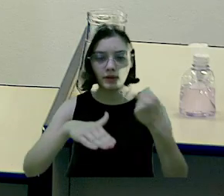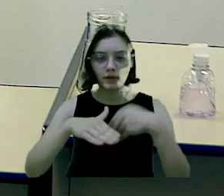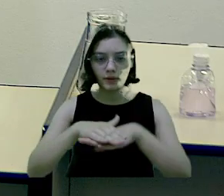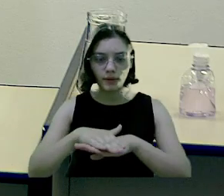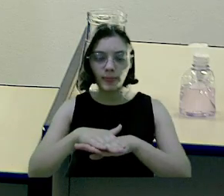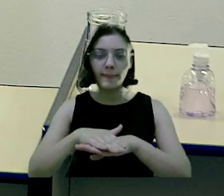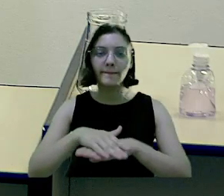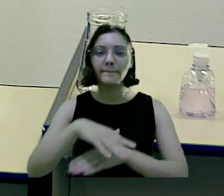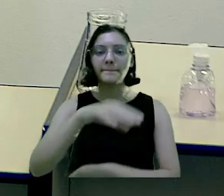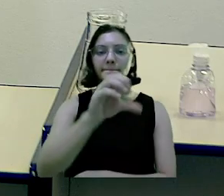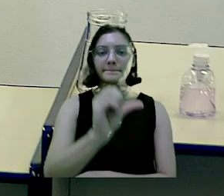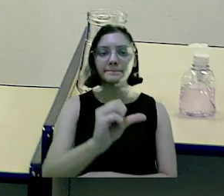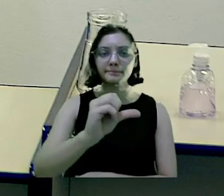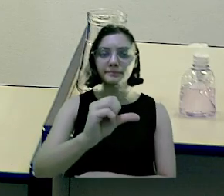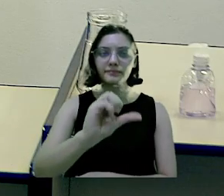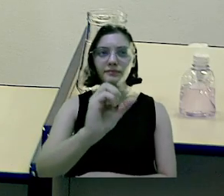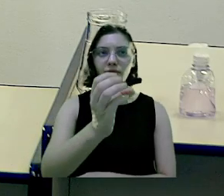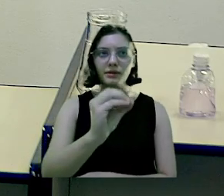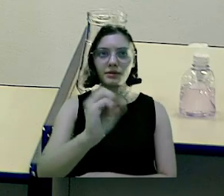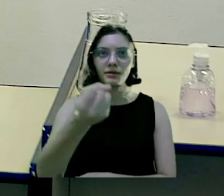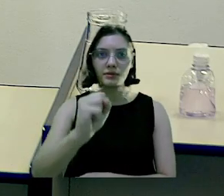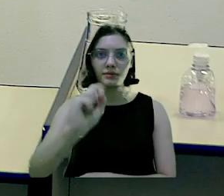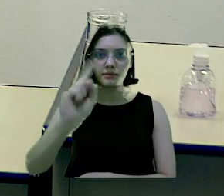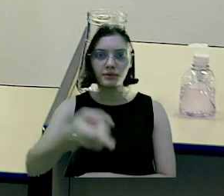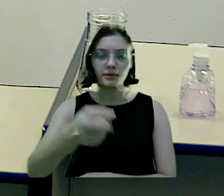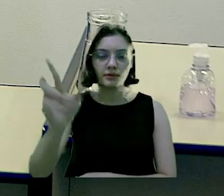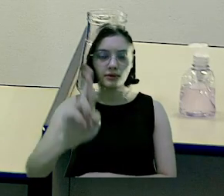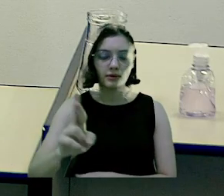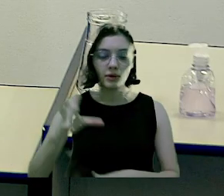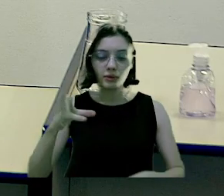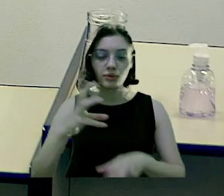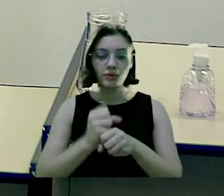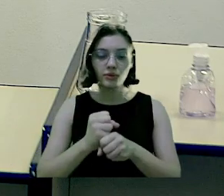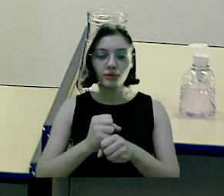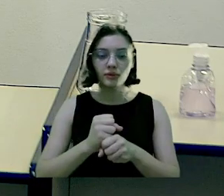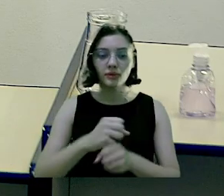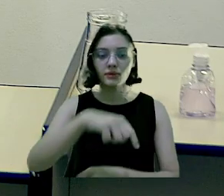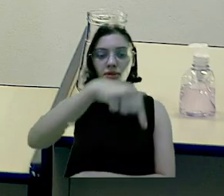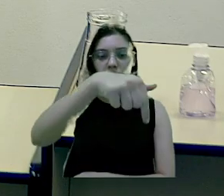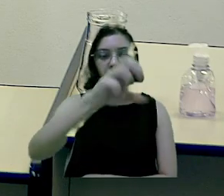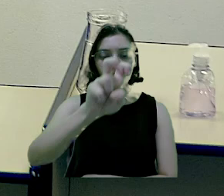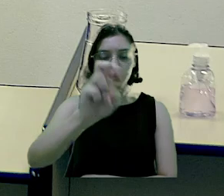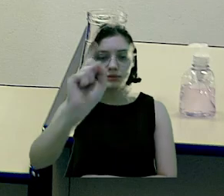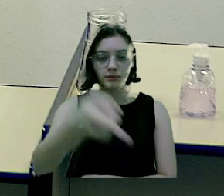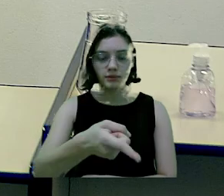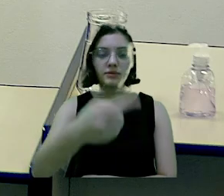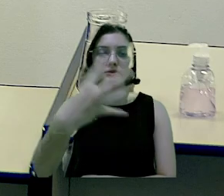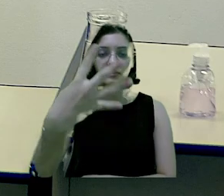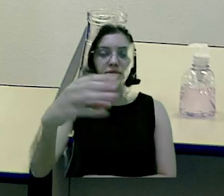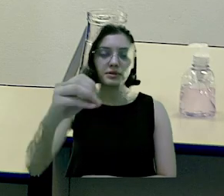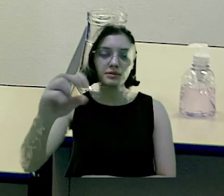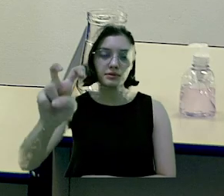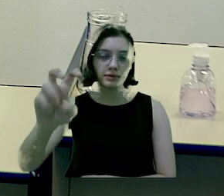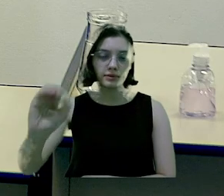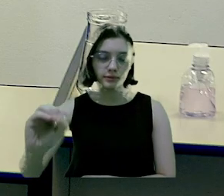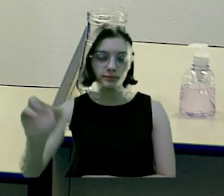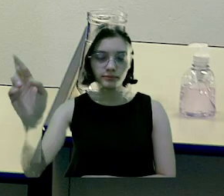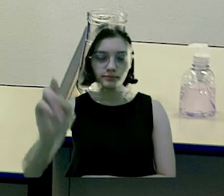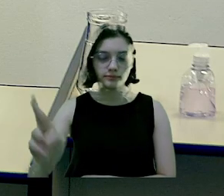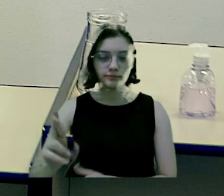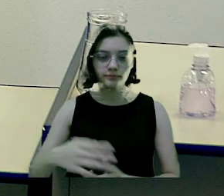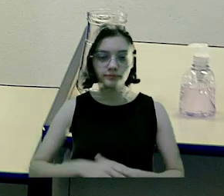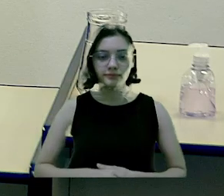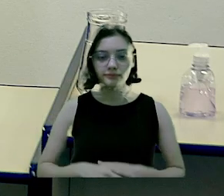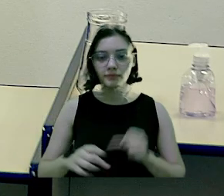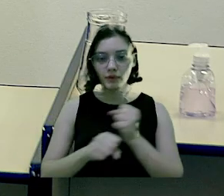reserva de contingência, R$ 608.000,00, total R 75.450.000,00,